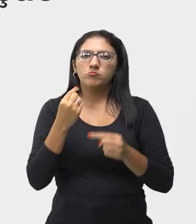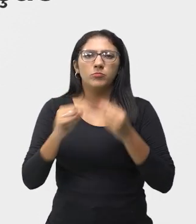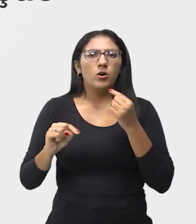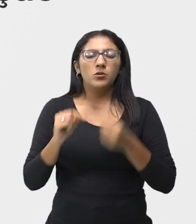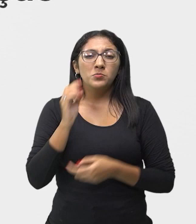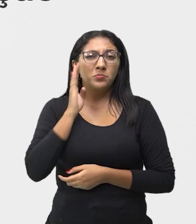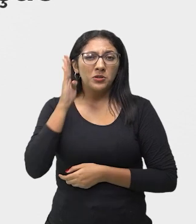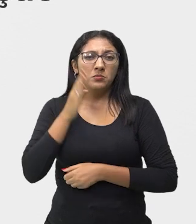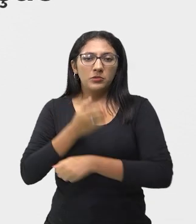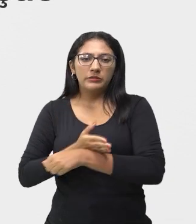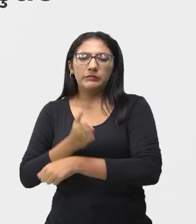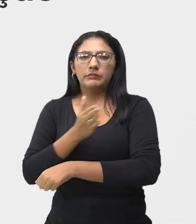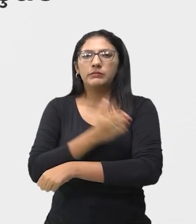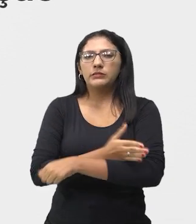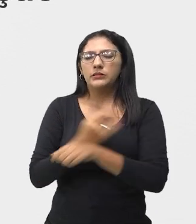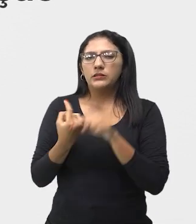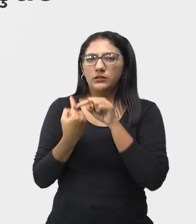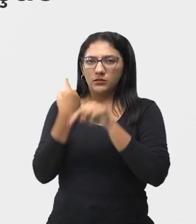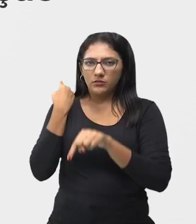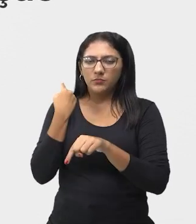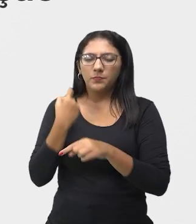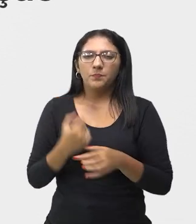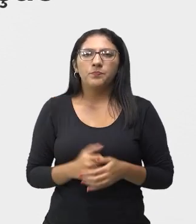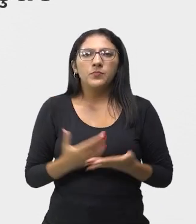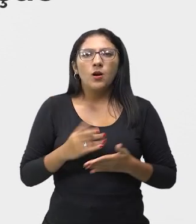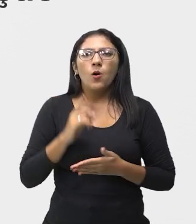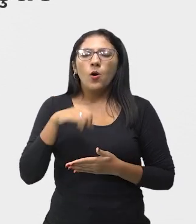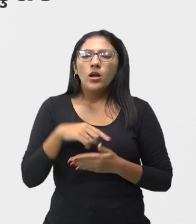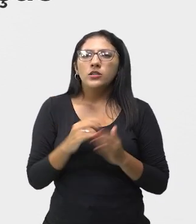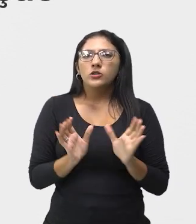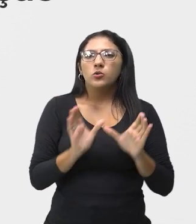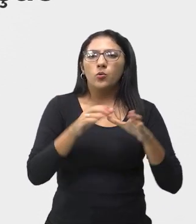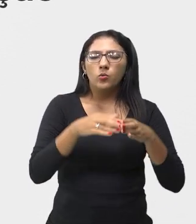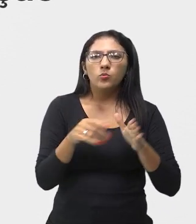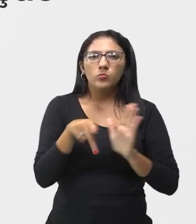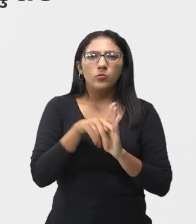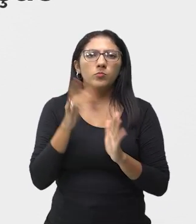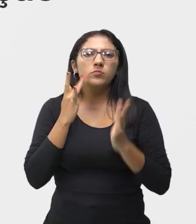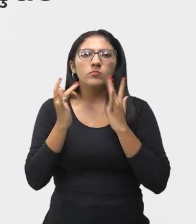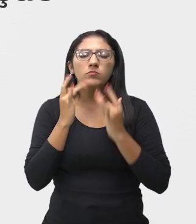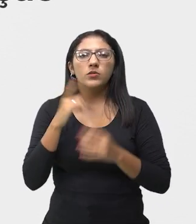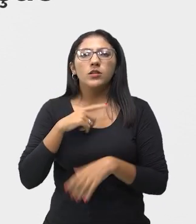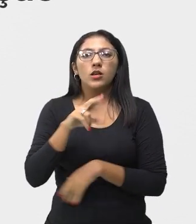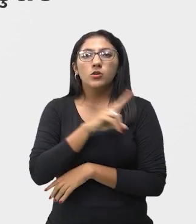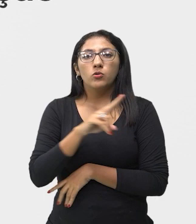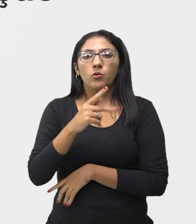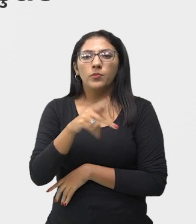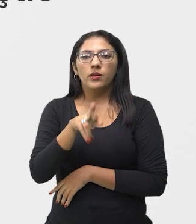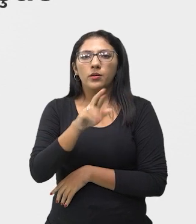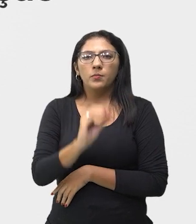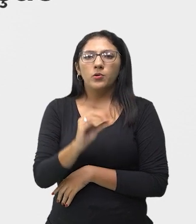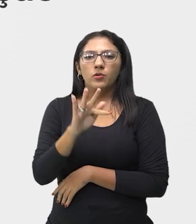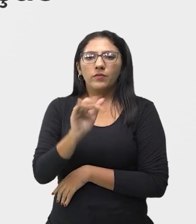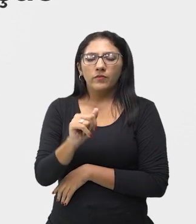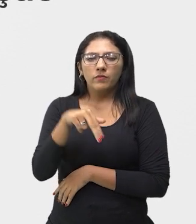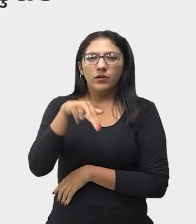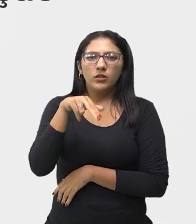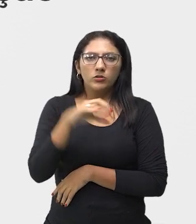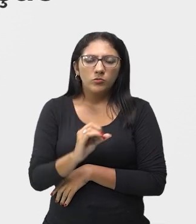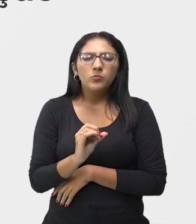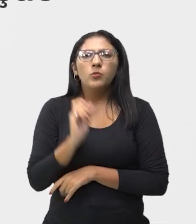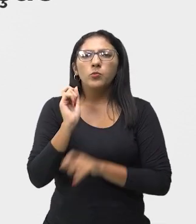na Idade Média, certo? Então, esse teatro era chamado profano porque não pertencia